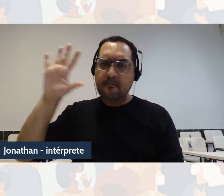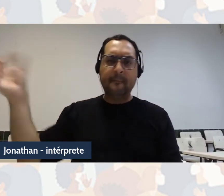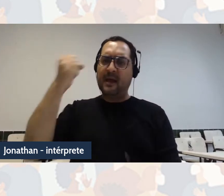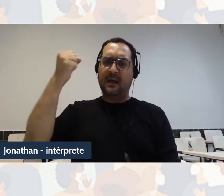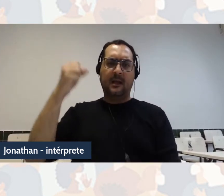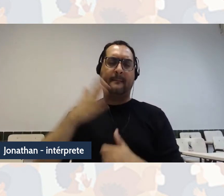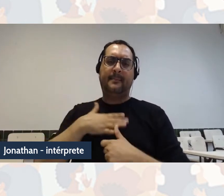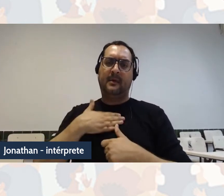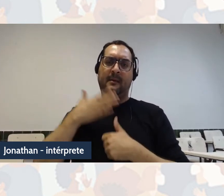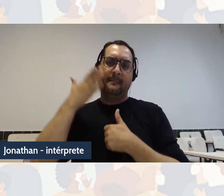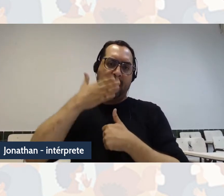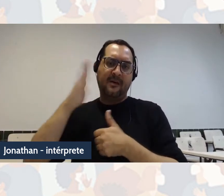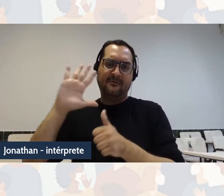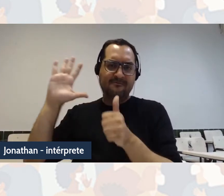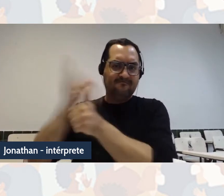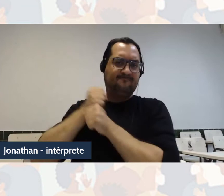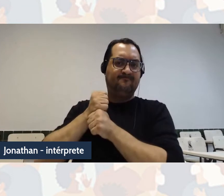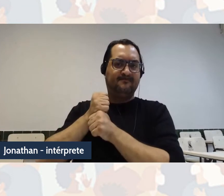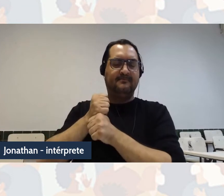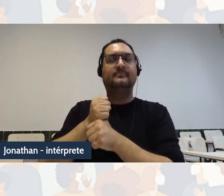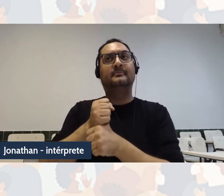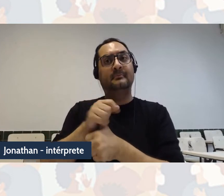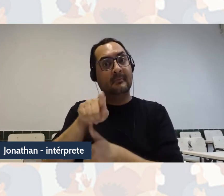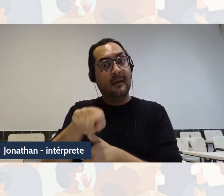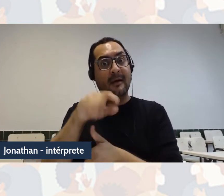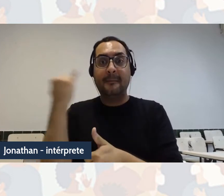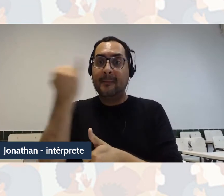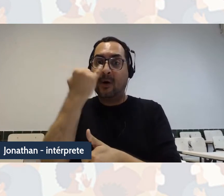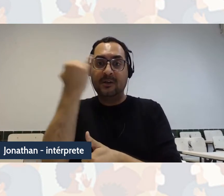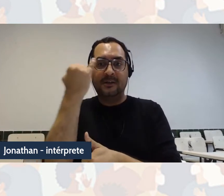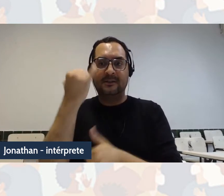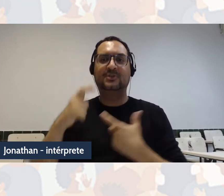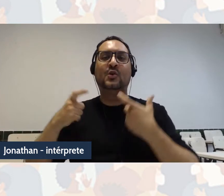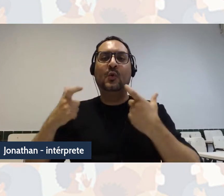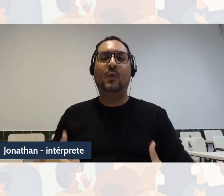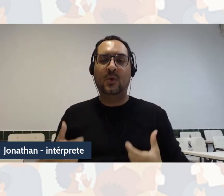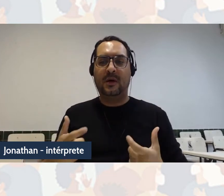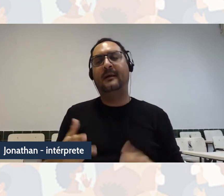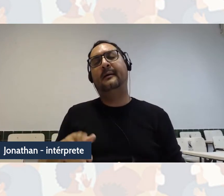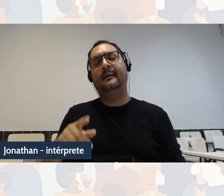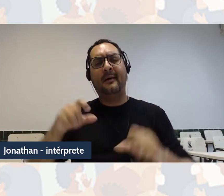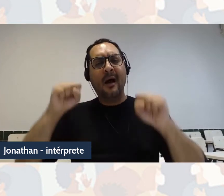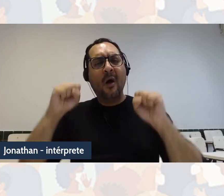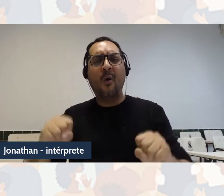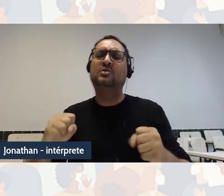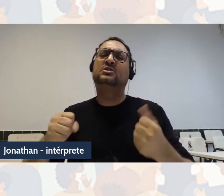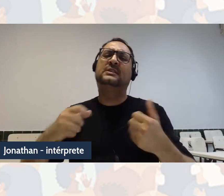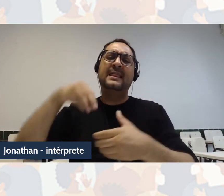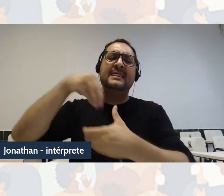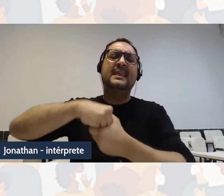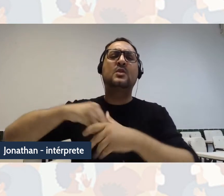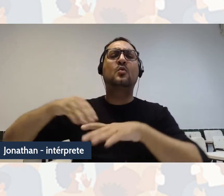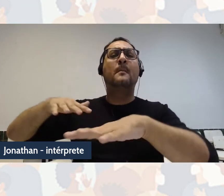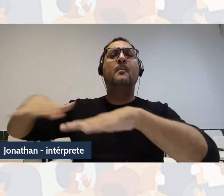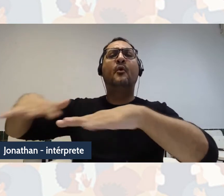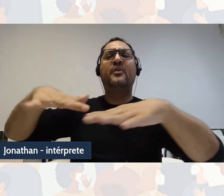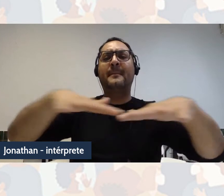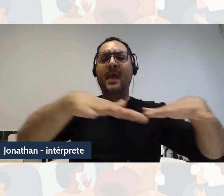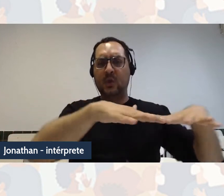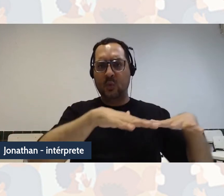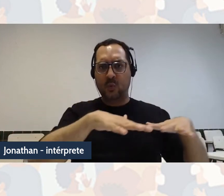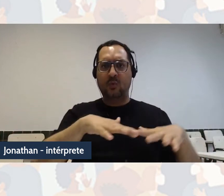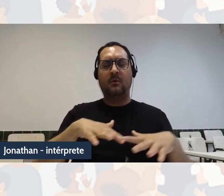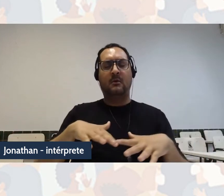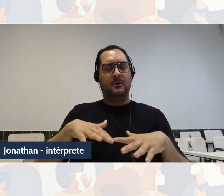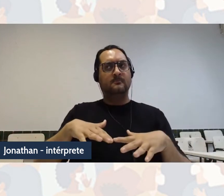perspectivas e abordagens decoloniais, eu acho que tem sido dentro dos movimentos algo que tem caracterizado muito fortemente